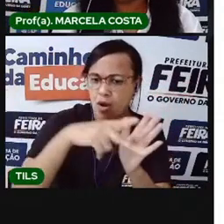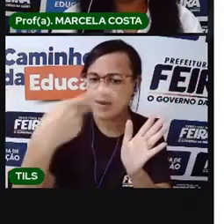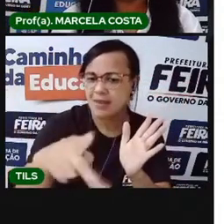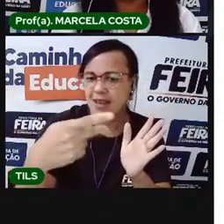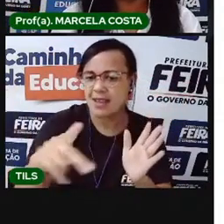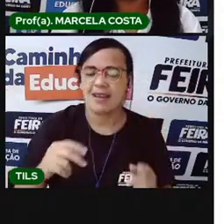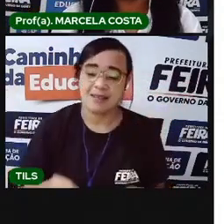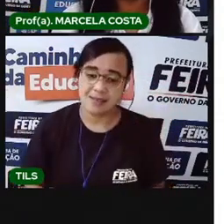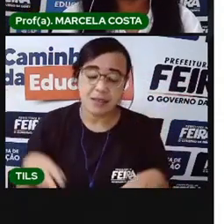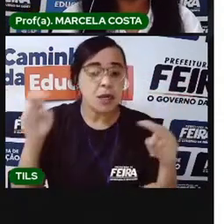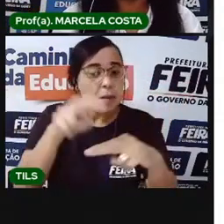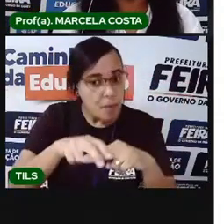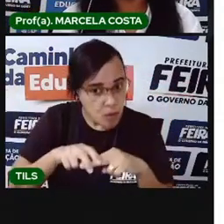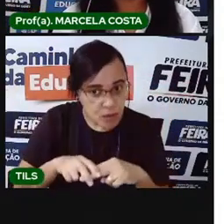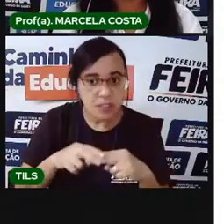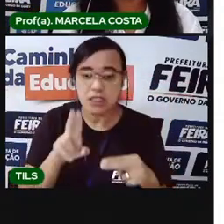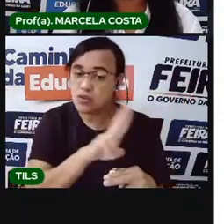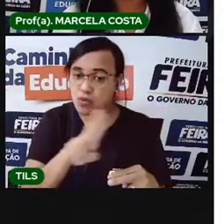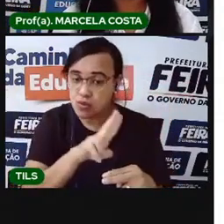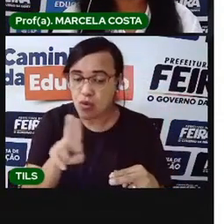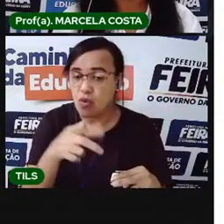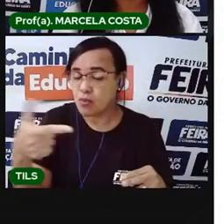Por isso que o sobrenome está tão importante.